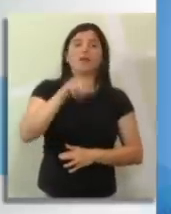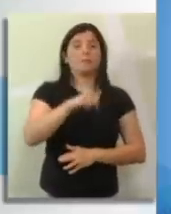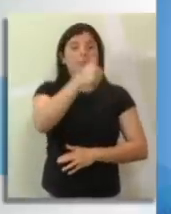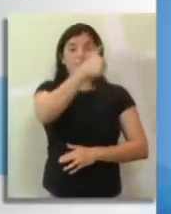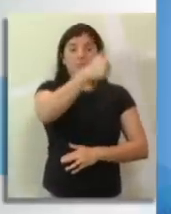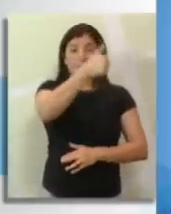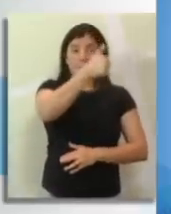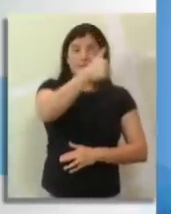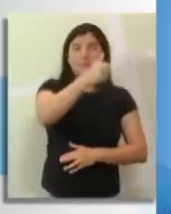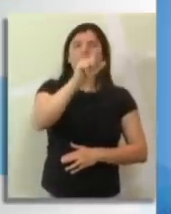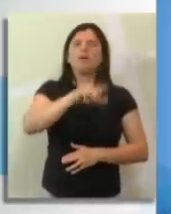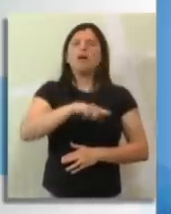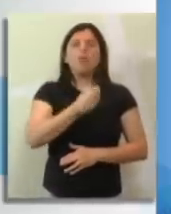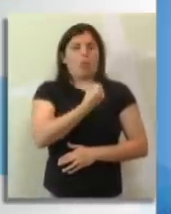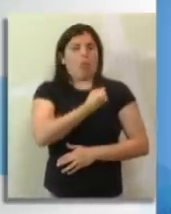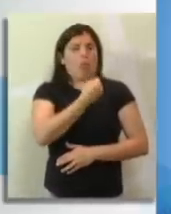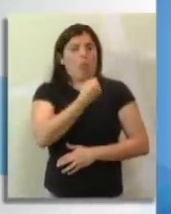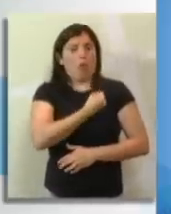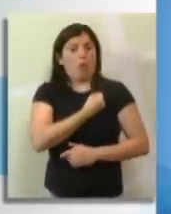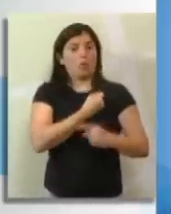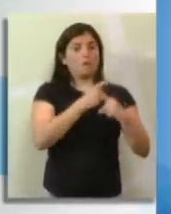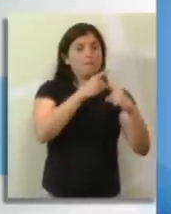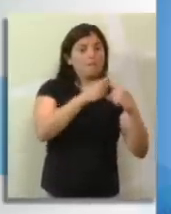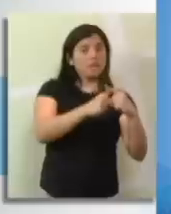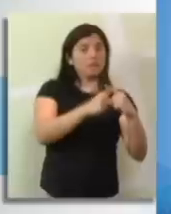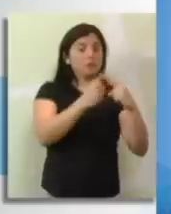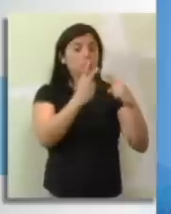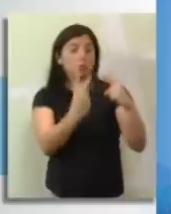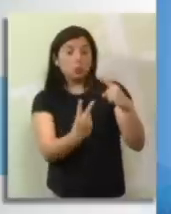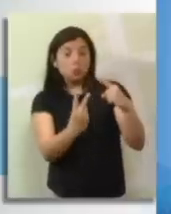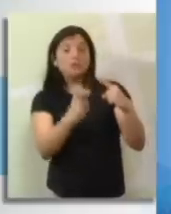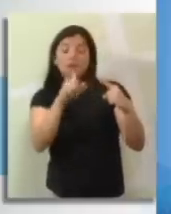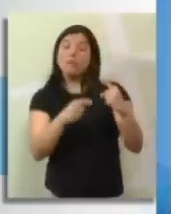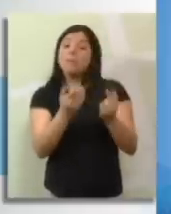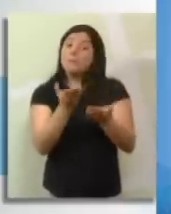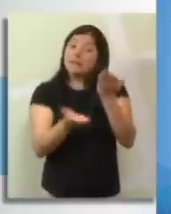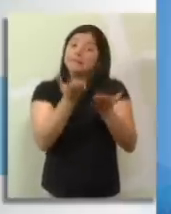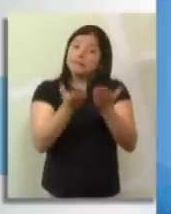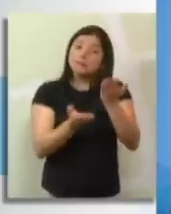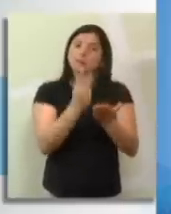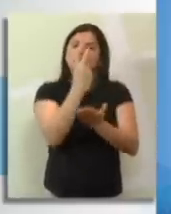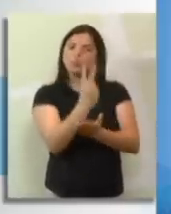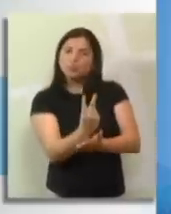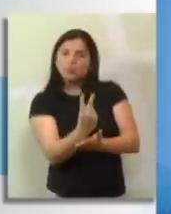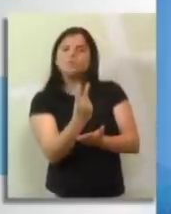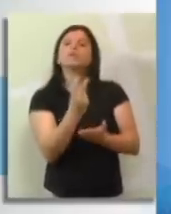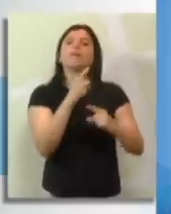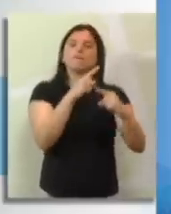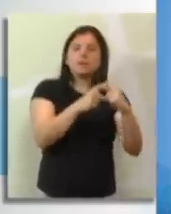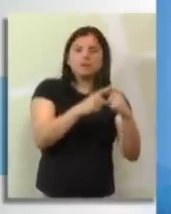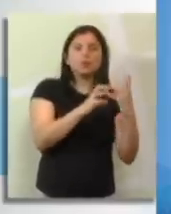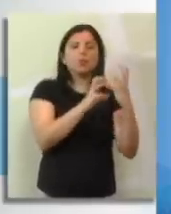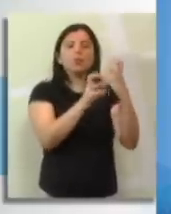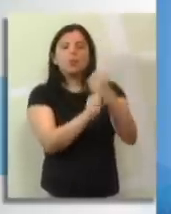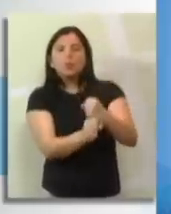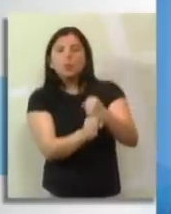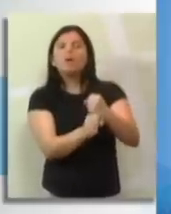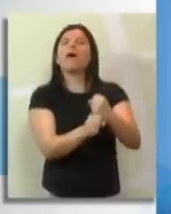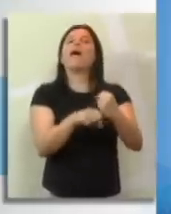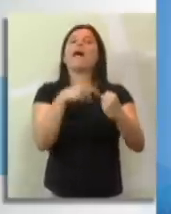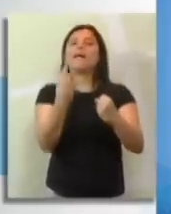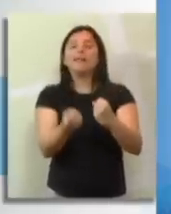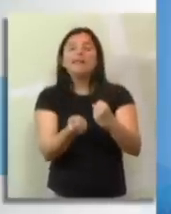vezes 2, que é o peso do primeiro bimestre, mais a nota do segundo bimestre vezes 3, que é o peso do segundo bimestre,